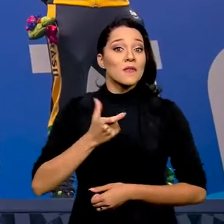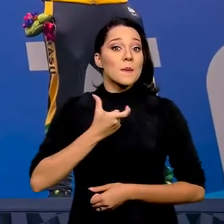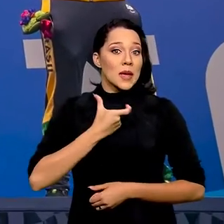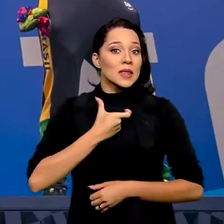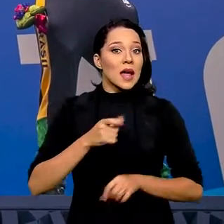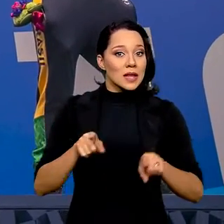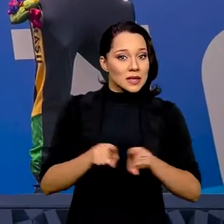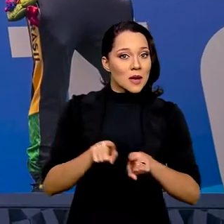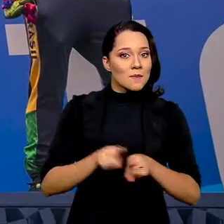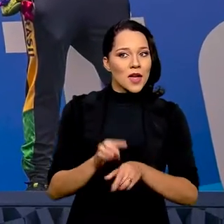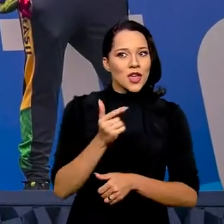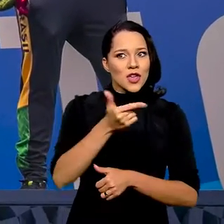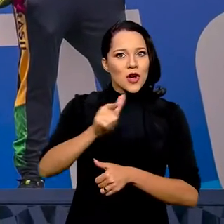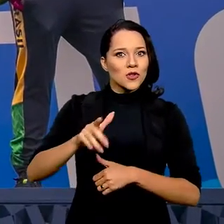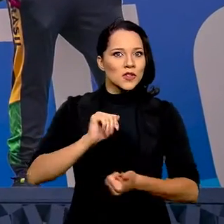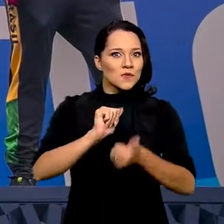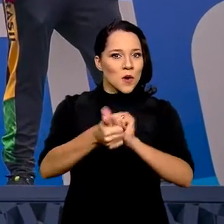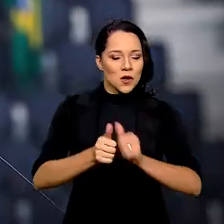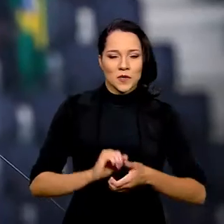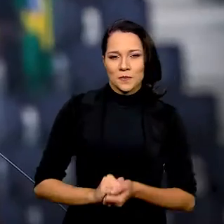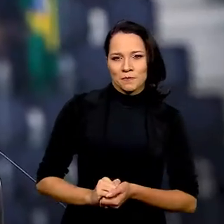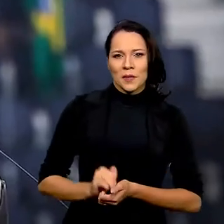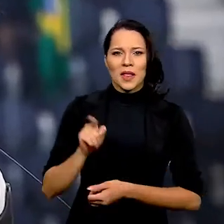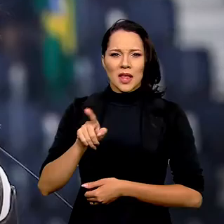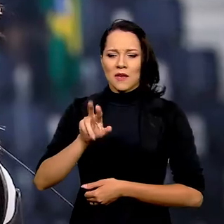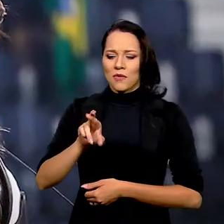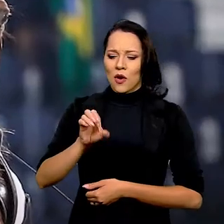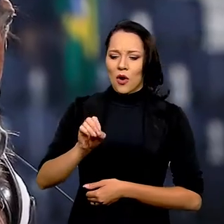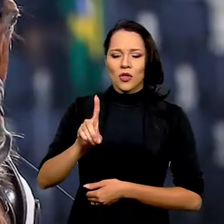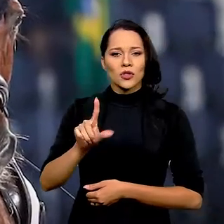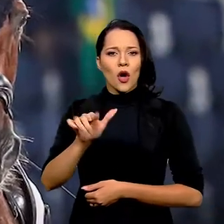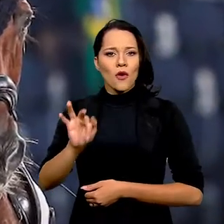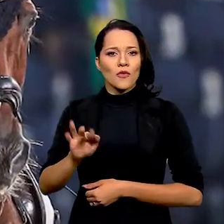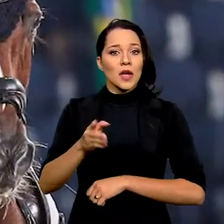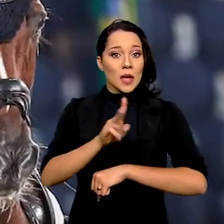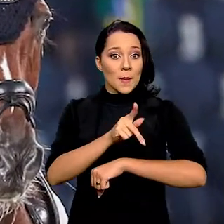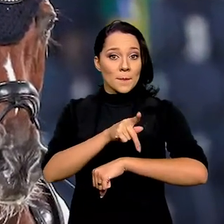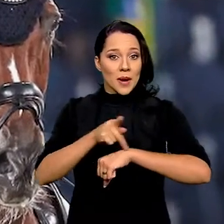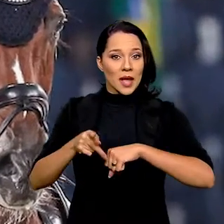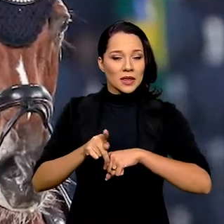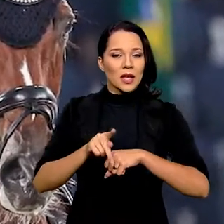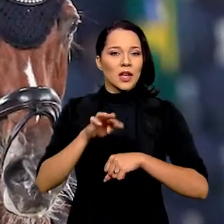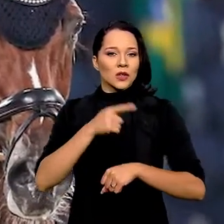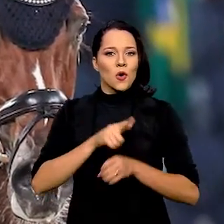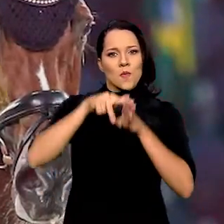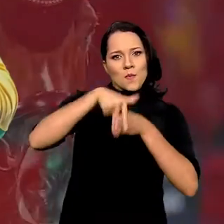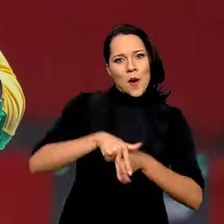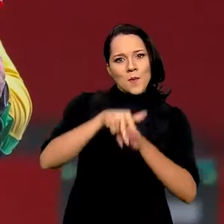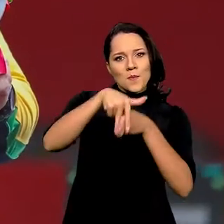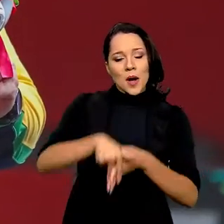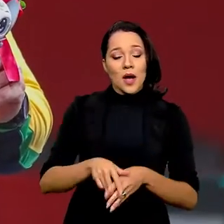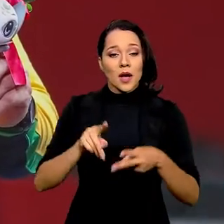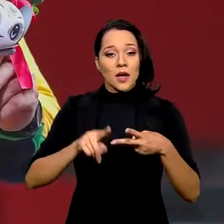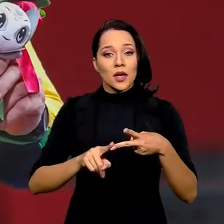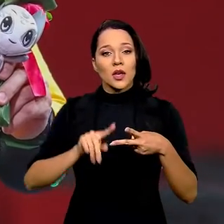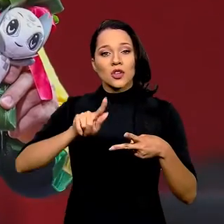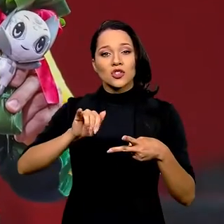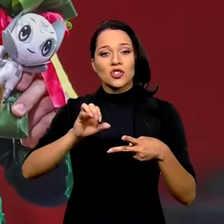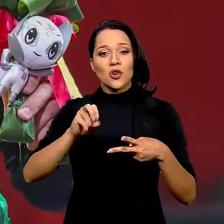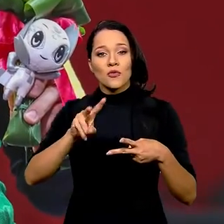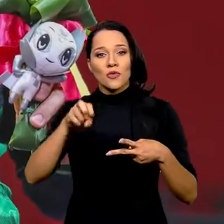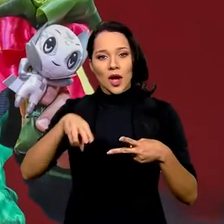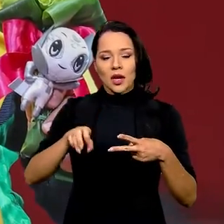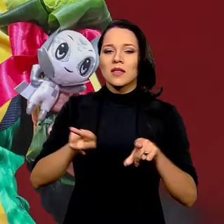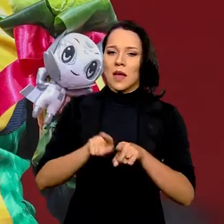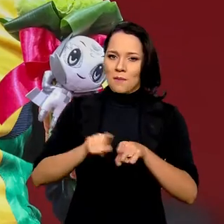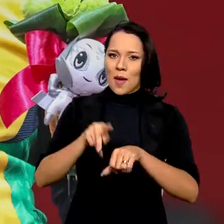Teve medalha também em outros esportes. Teve o Rodolfo Riscala, que levou prata no adestramento, no hipismo. E o Giovanni Guissoni,